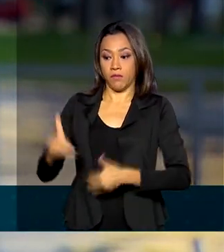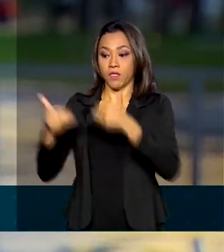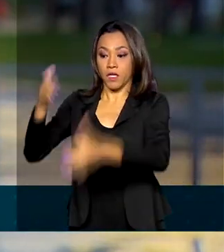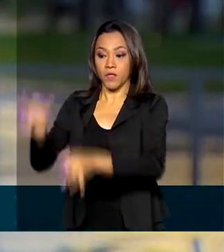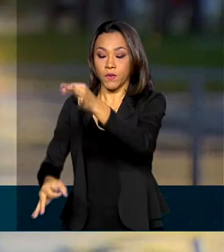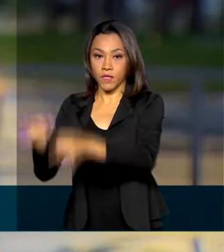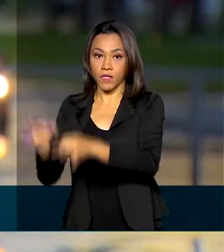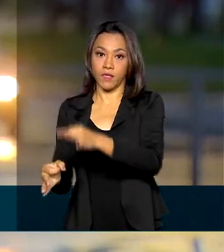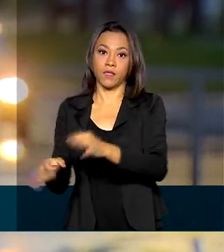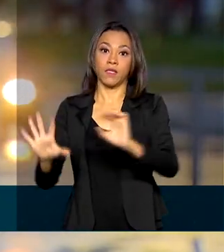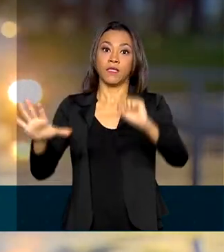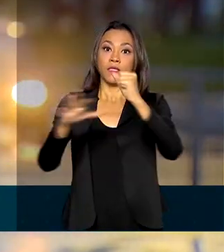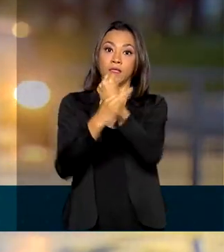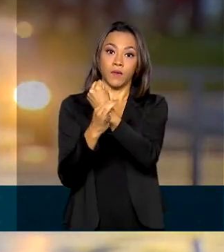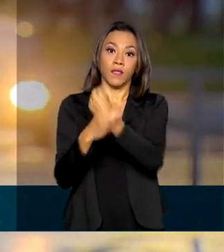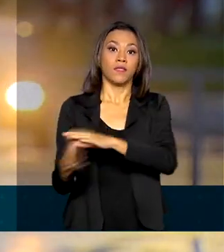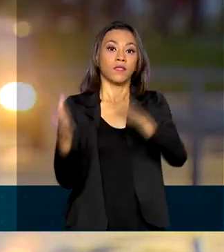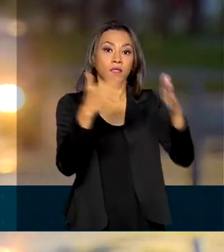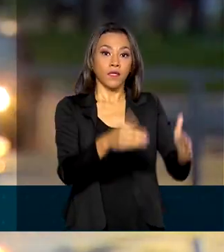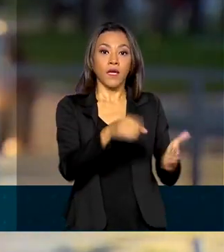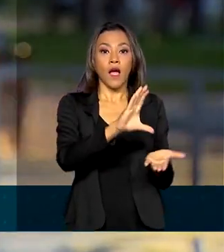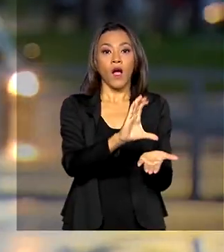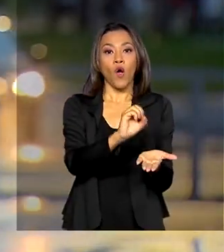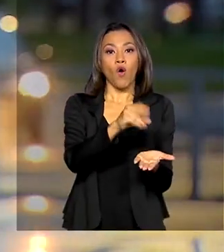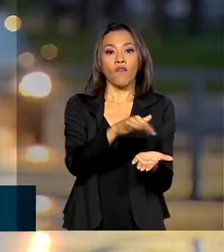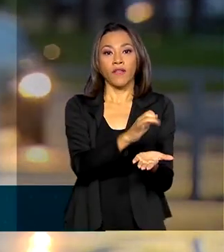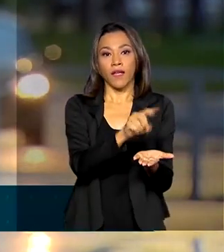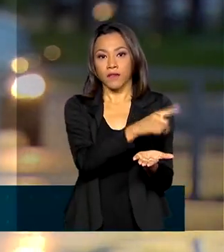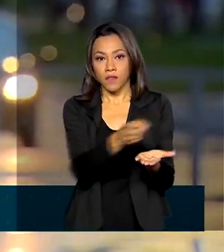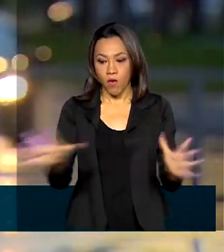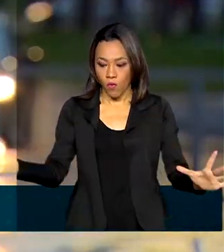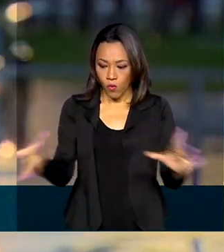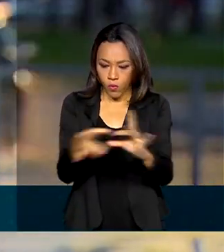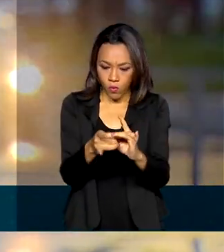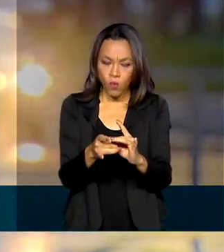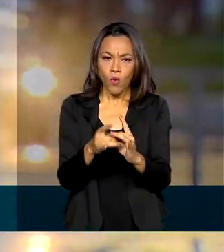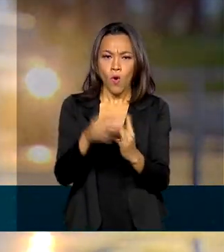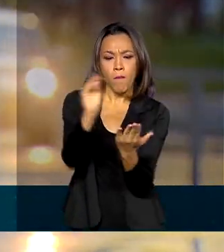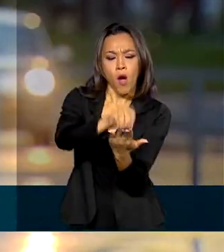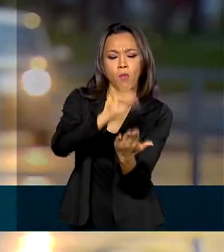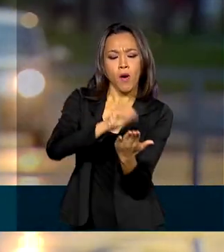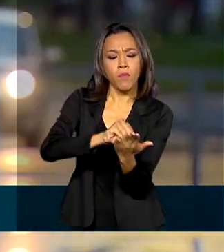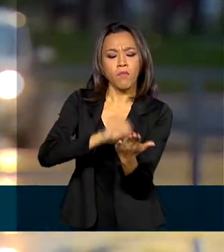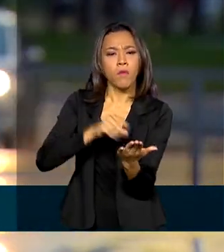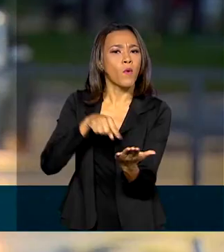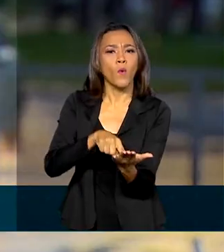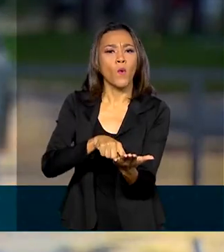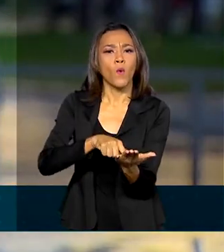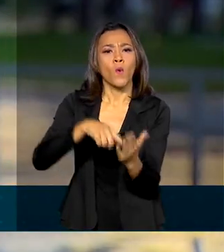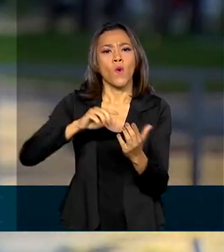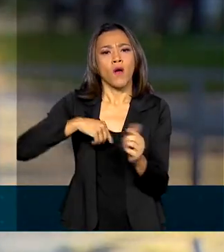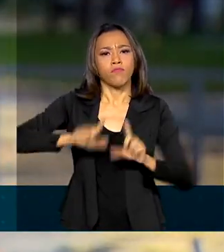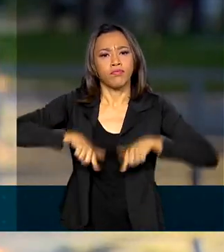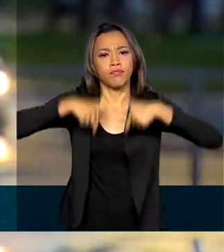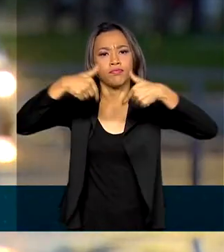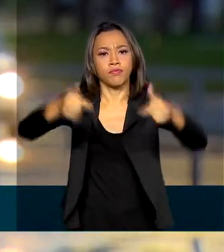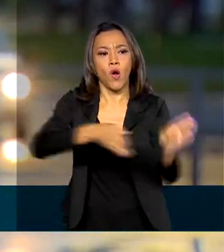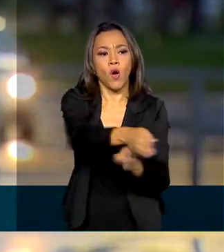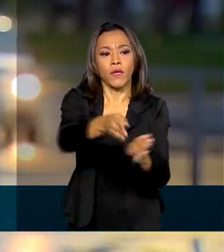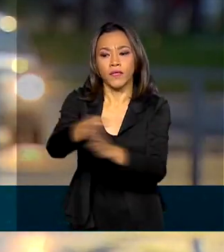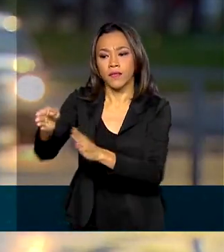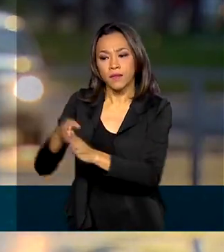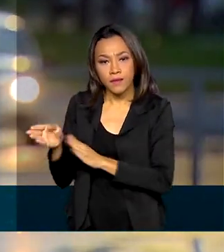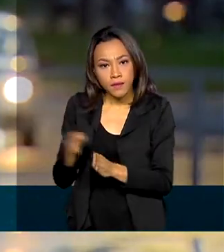e a Confederação Nacional do Transporte prevê a realização de ações educativas e de capacitação dos profissionais do